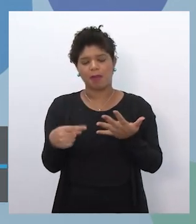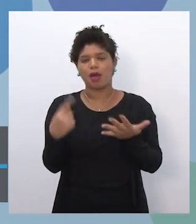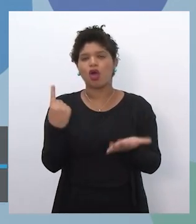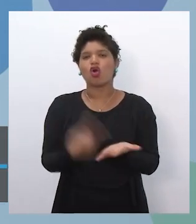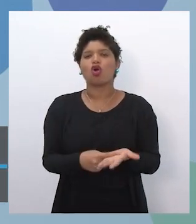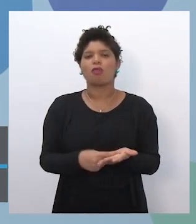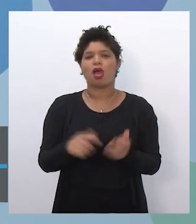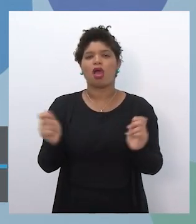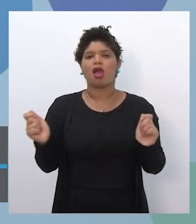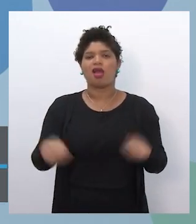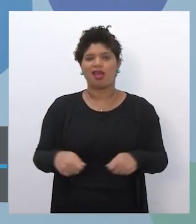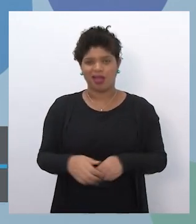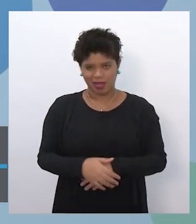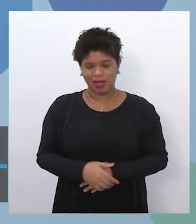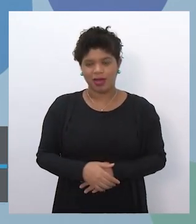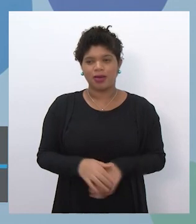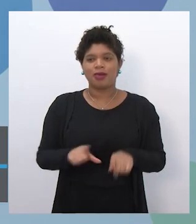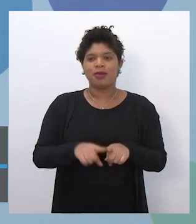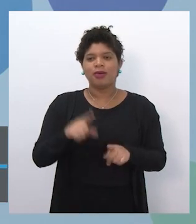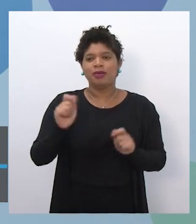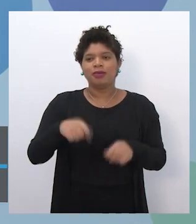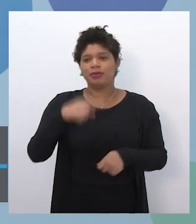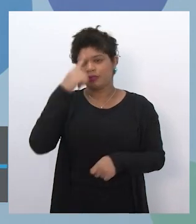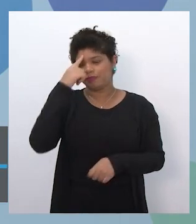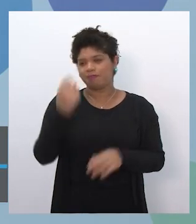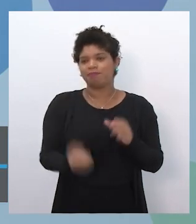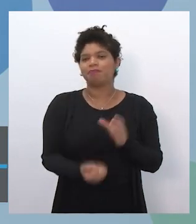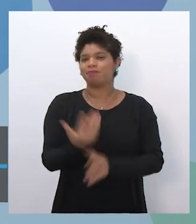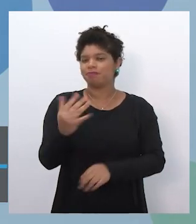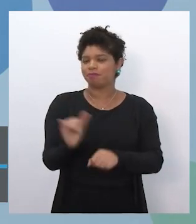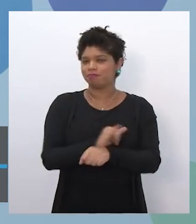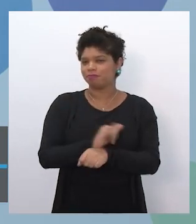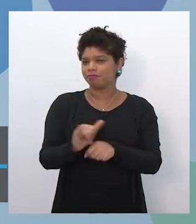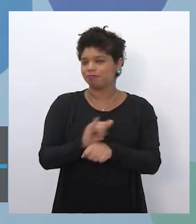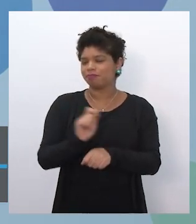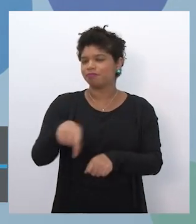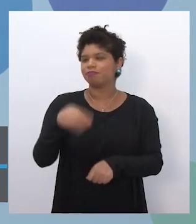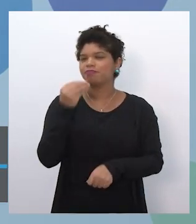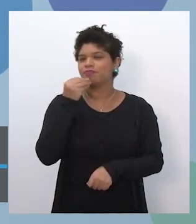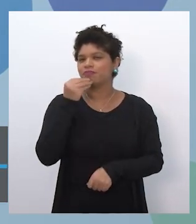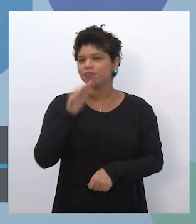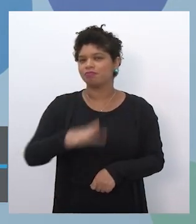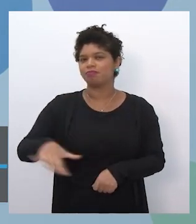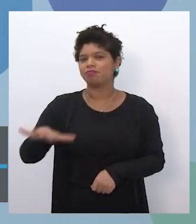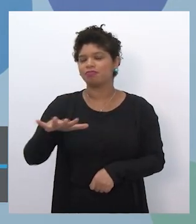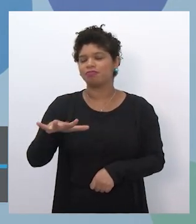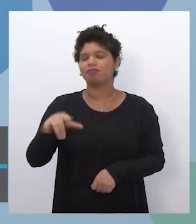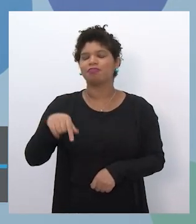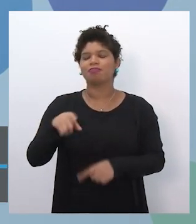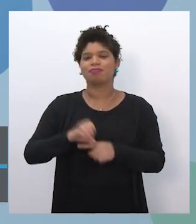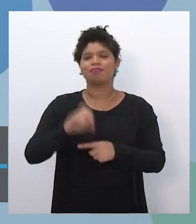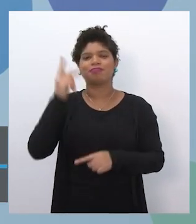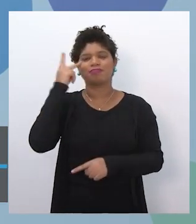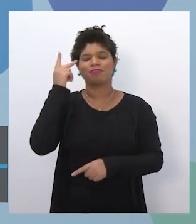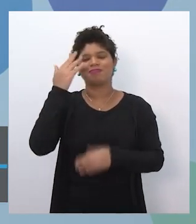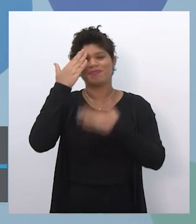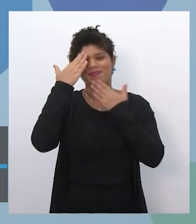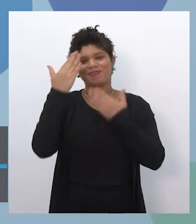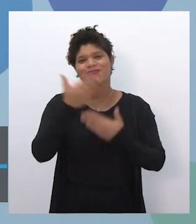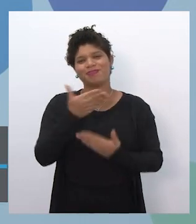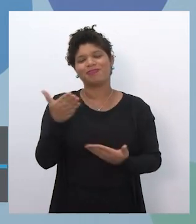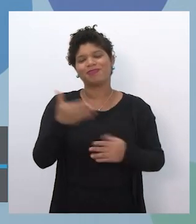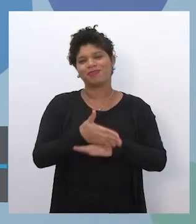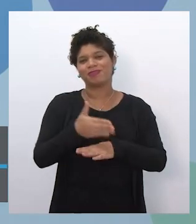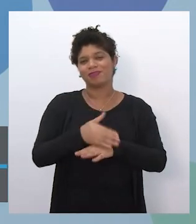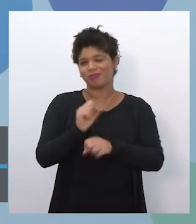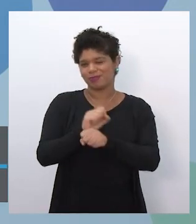possa criar cada vez melhor as oportunidades para os nossos estudantes do Estado de São Paulo. Muito obrigada pela participação de vocês e